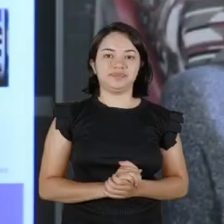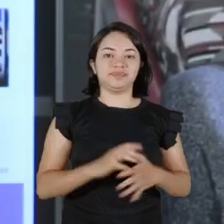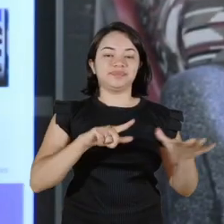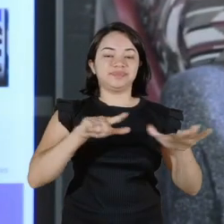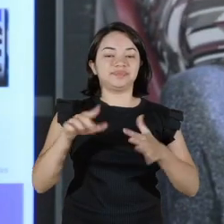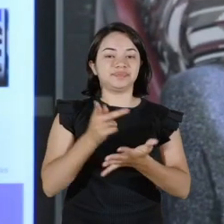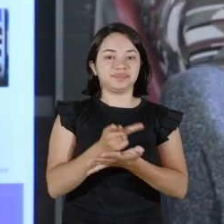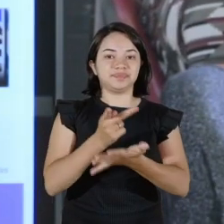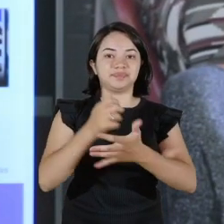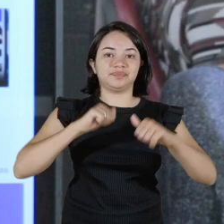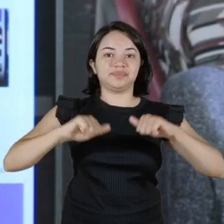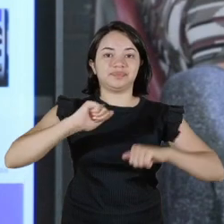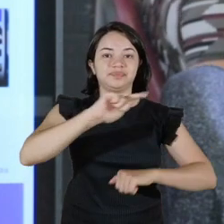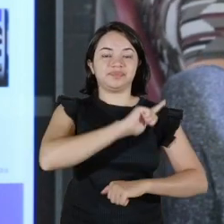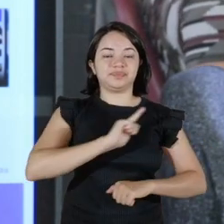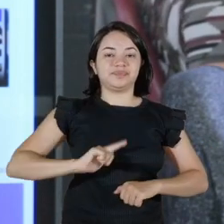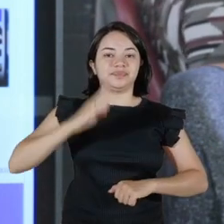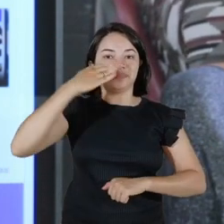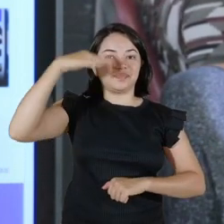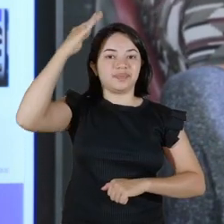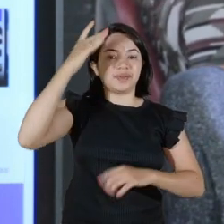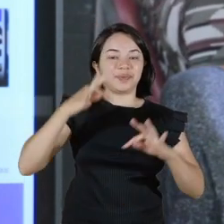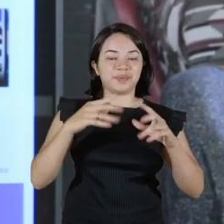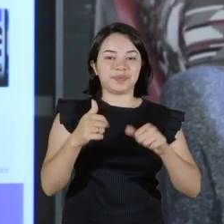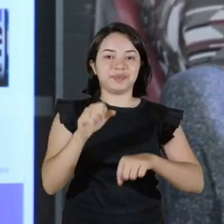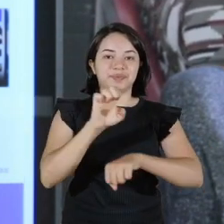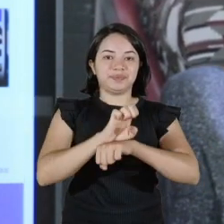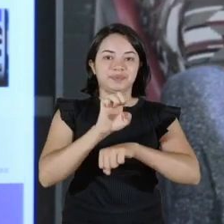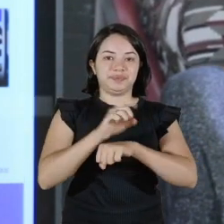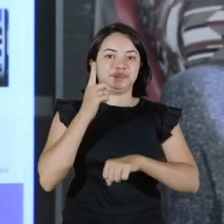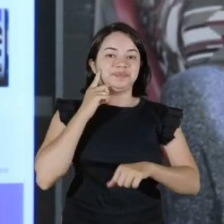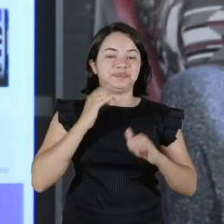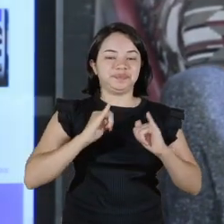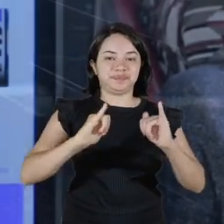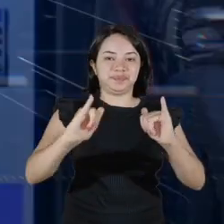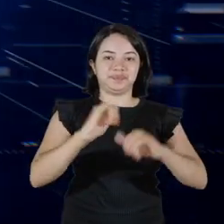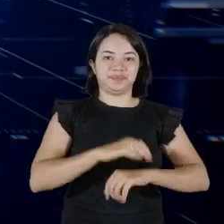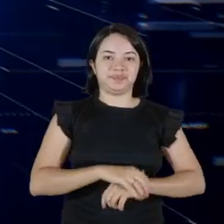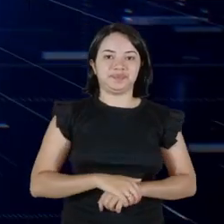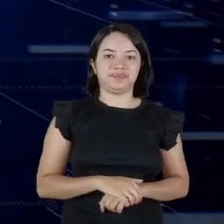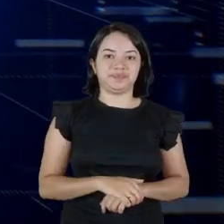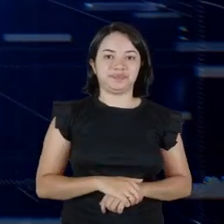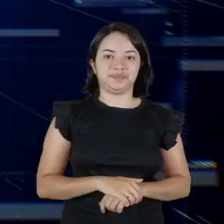A semana continua com ações do Governo do Pará por todo o Estado. Acompanhe os destaques.